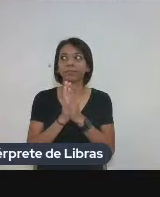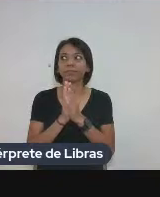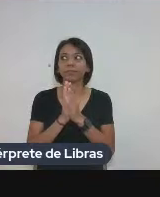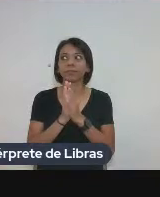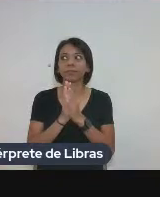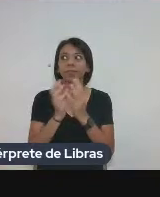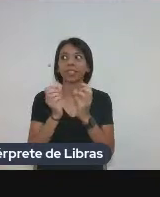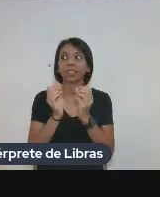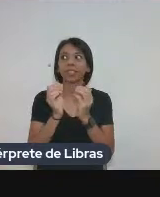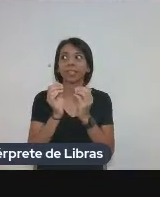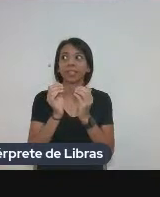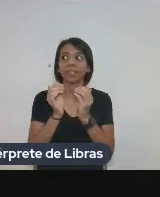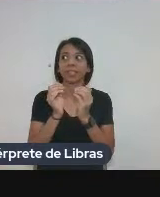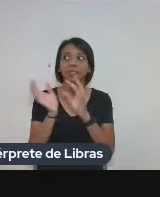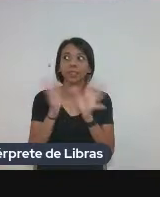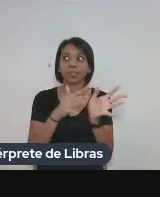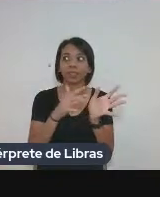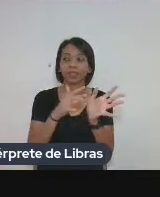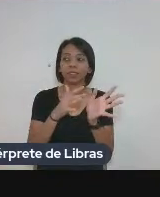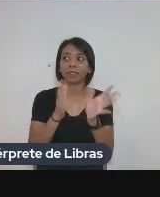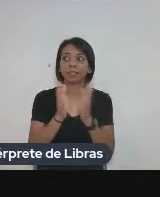Pode passar? Pode passar?